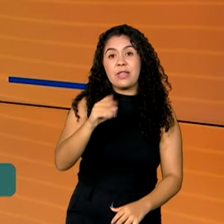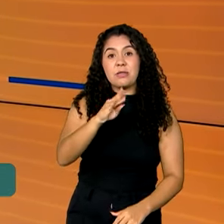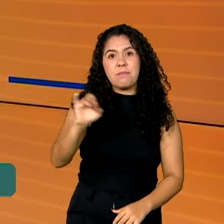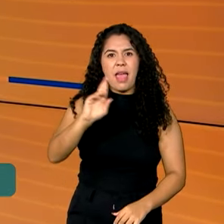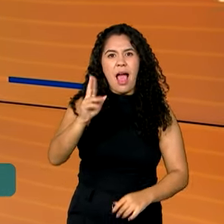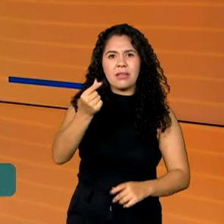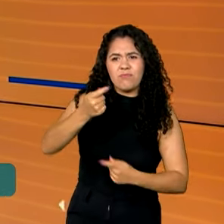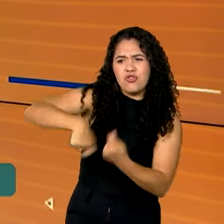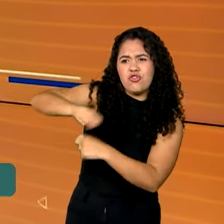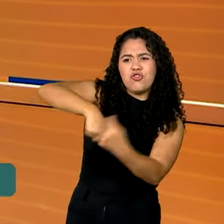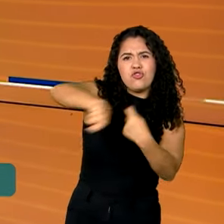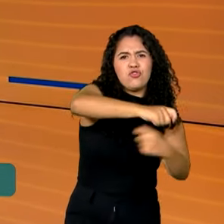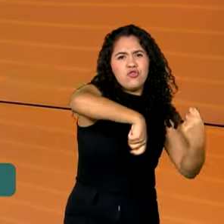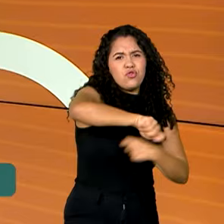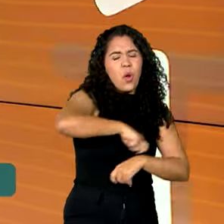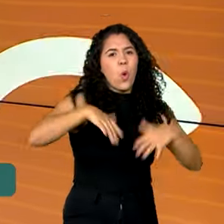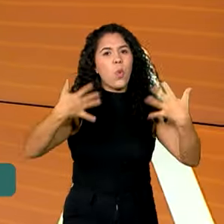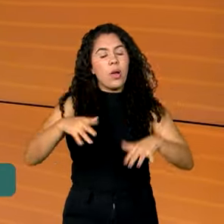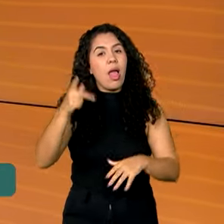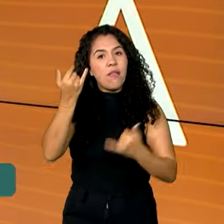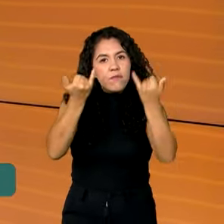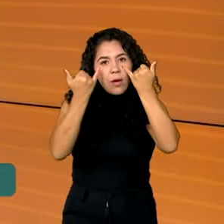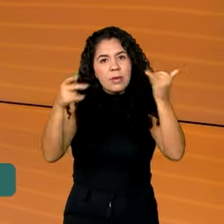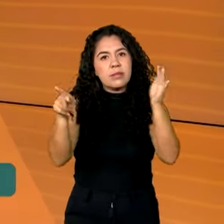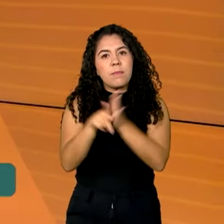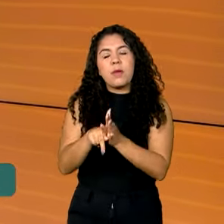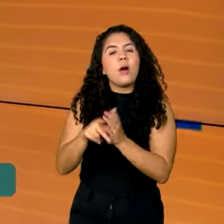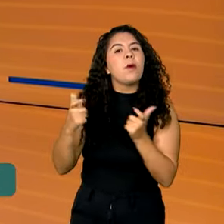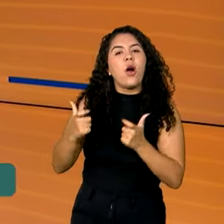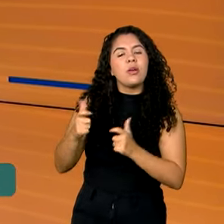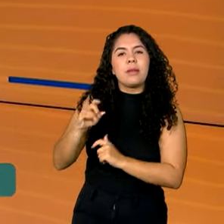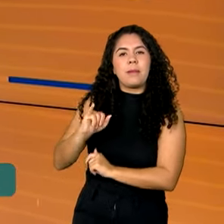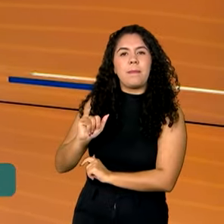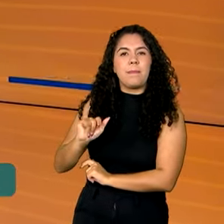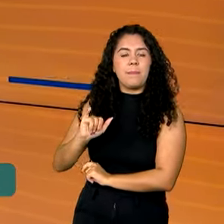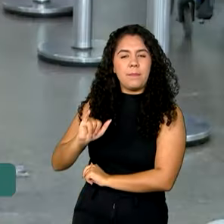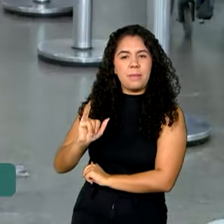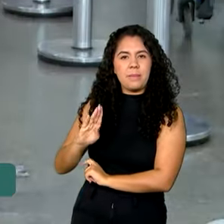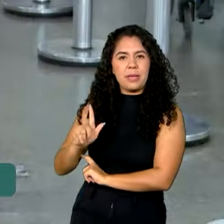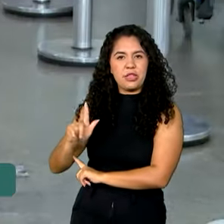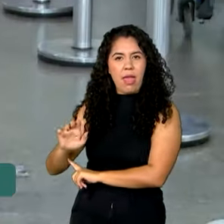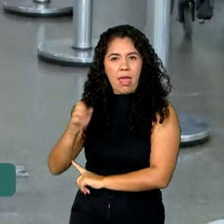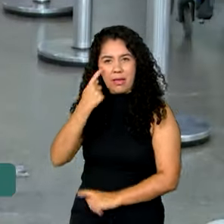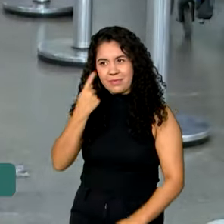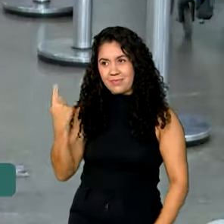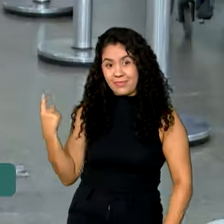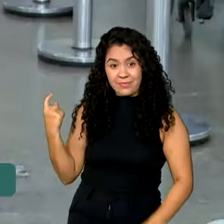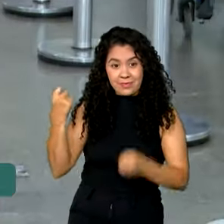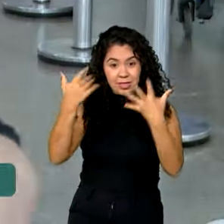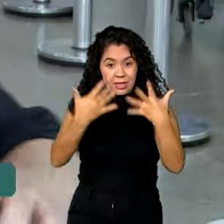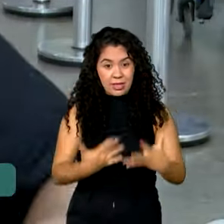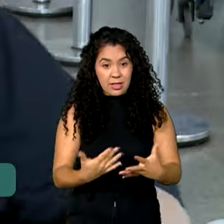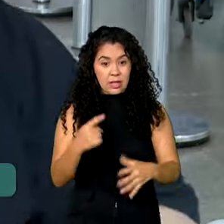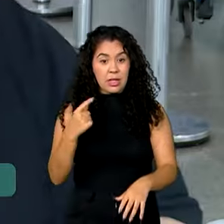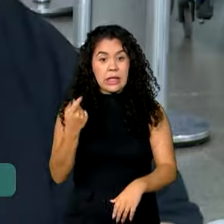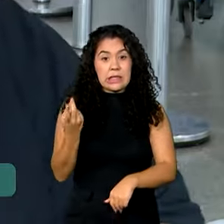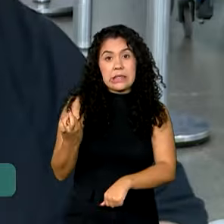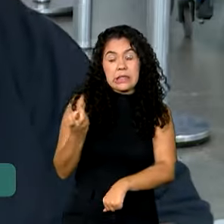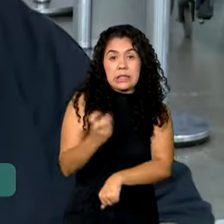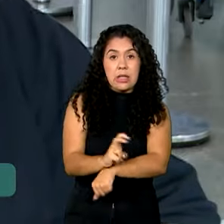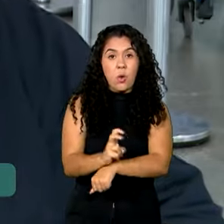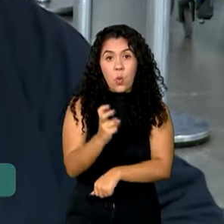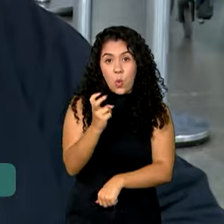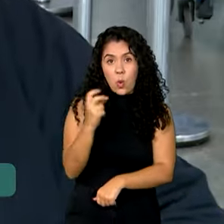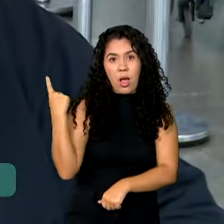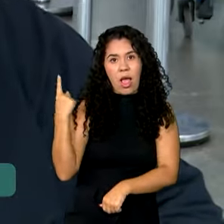economia. Esses dados são do IBGE, da pesquisa PNAD Turismo. Pelo menos cinco vezes por ano, Eliene